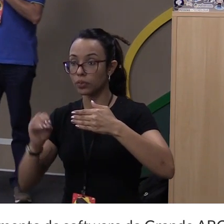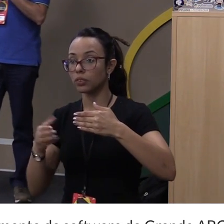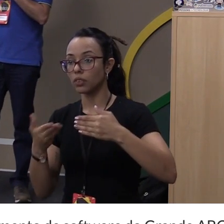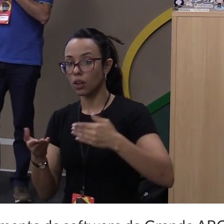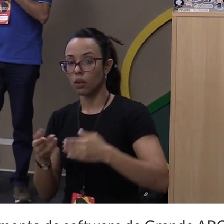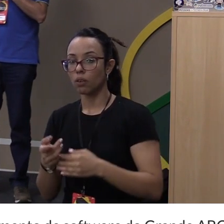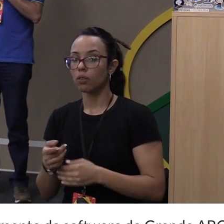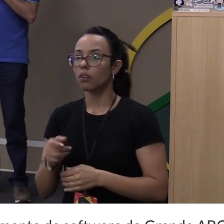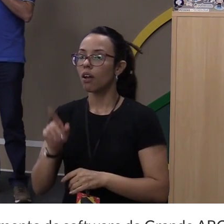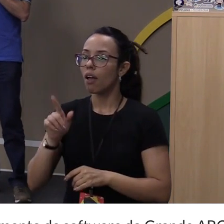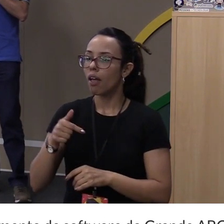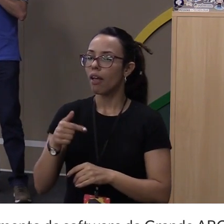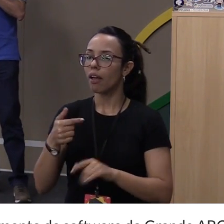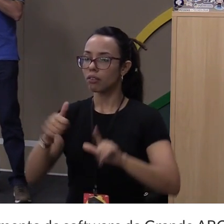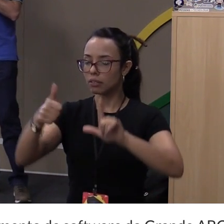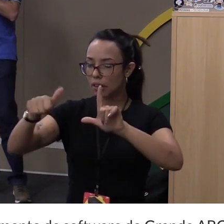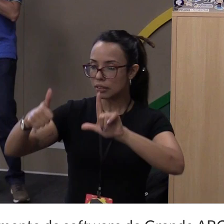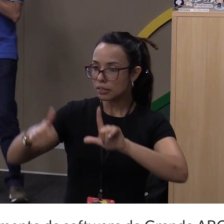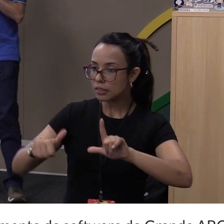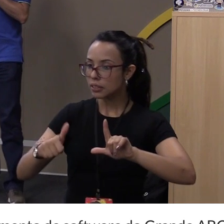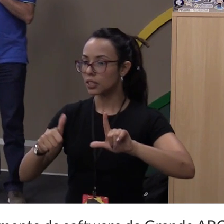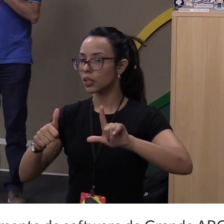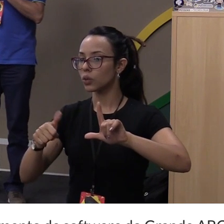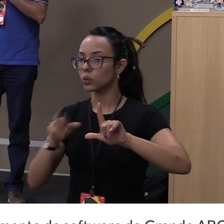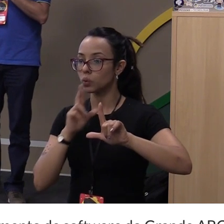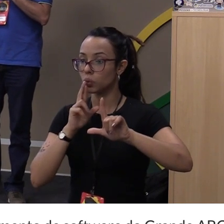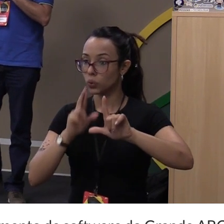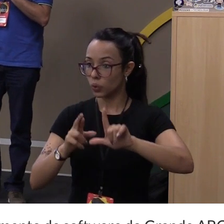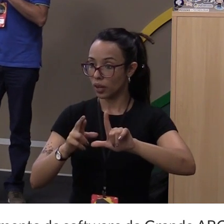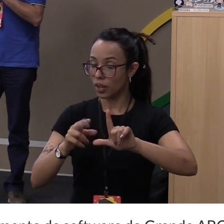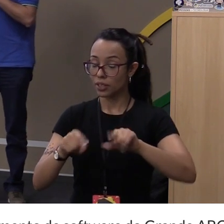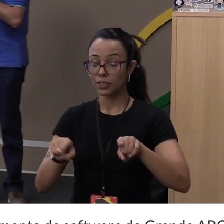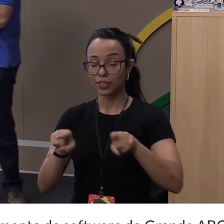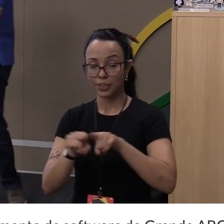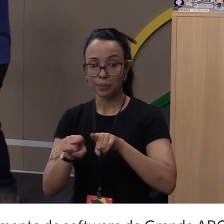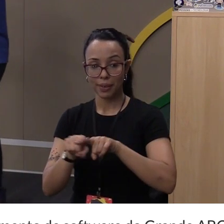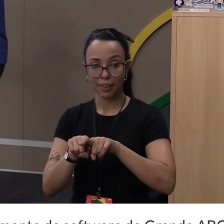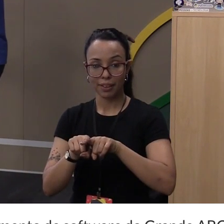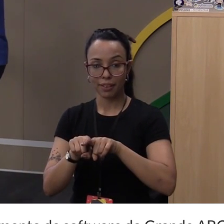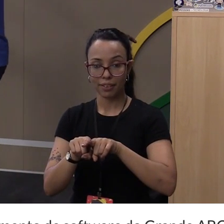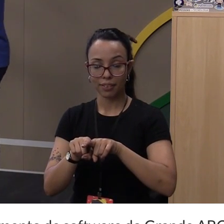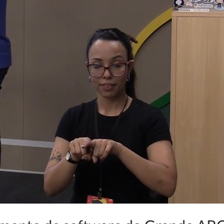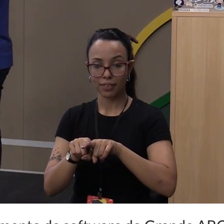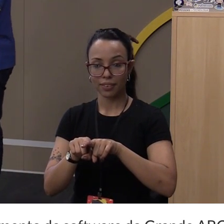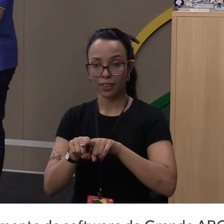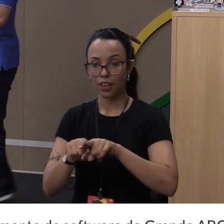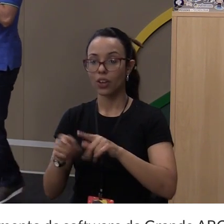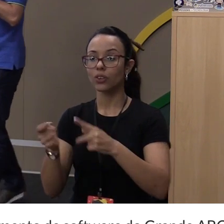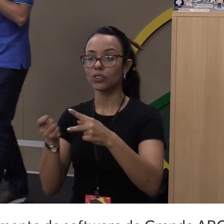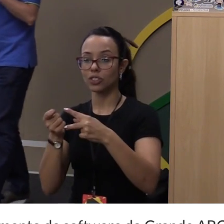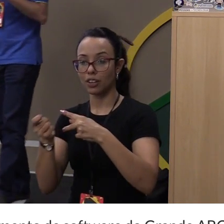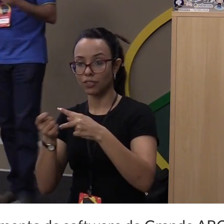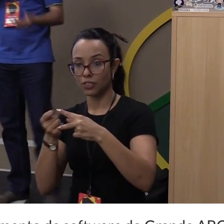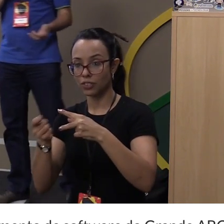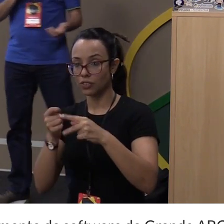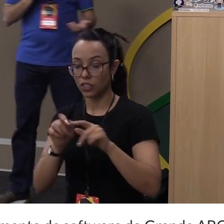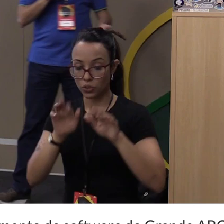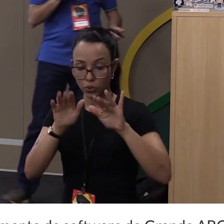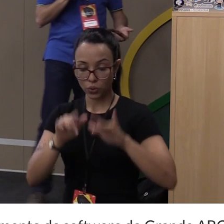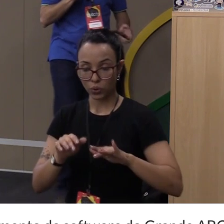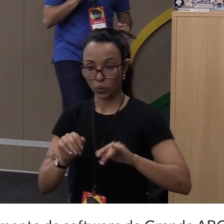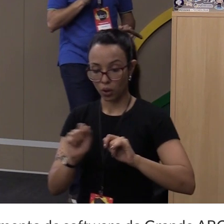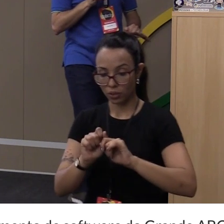é um pouquinho de você analisar os requests que são feitos com o JavaScript e o código da página. Fazer uma